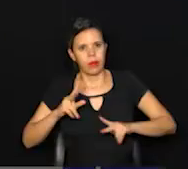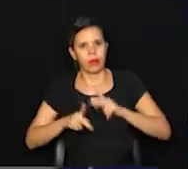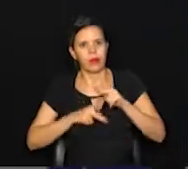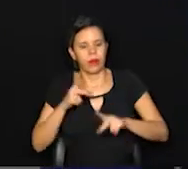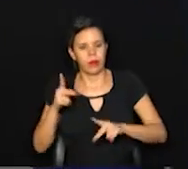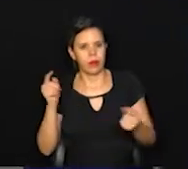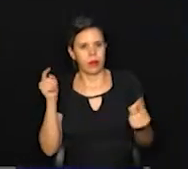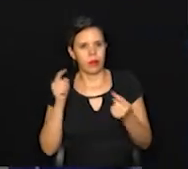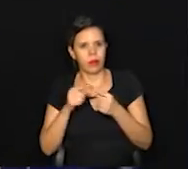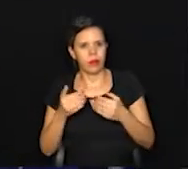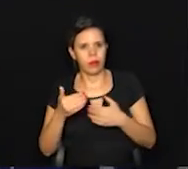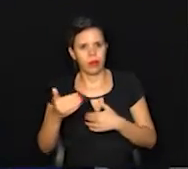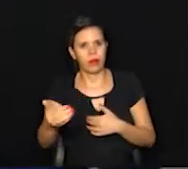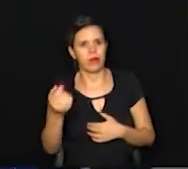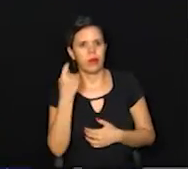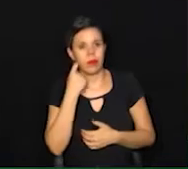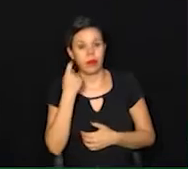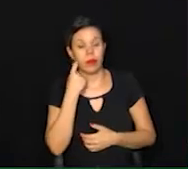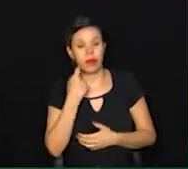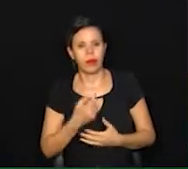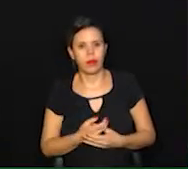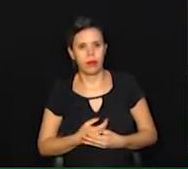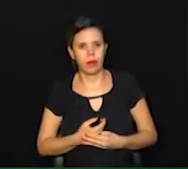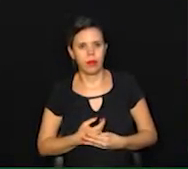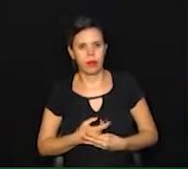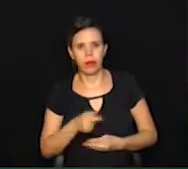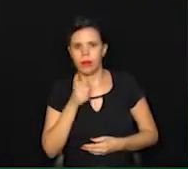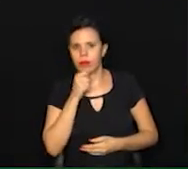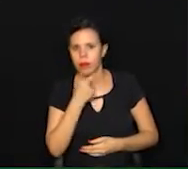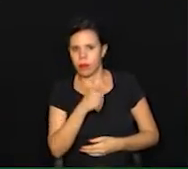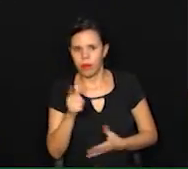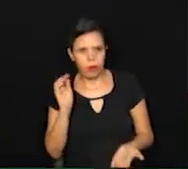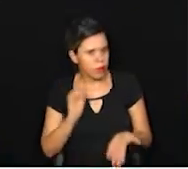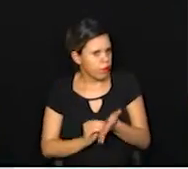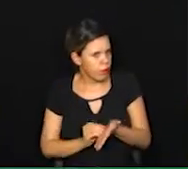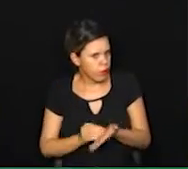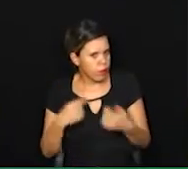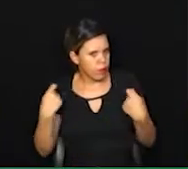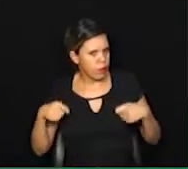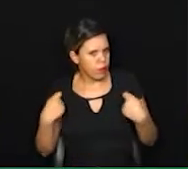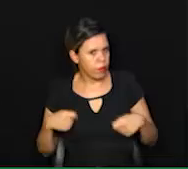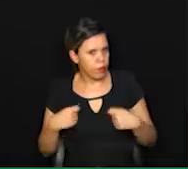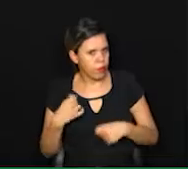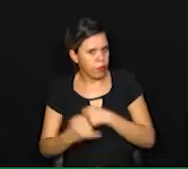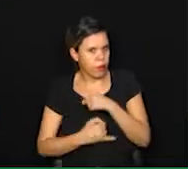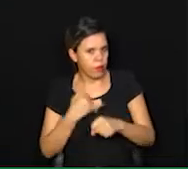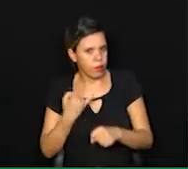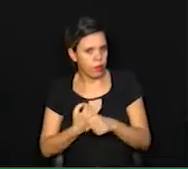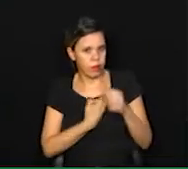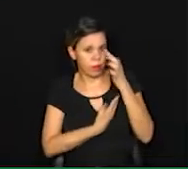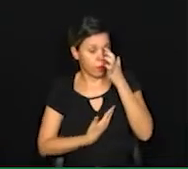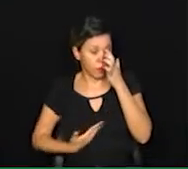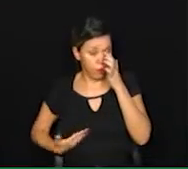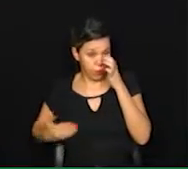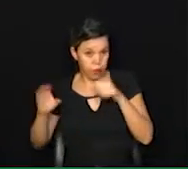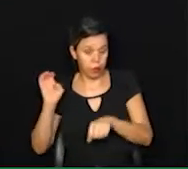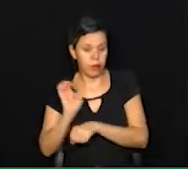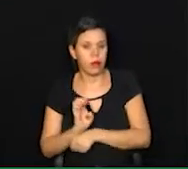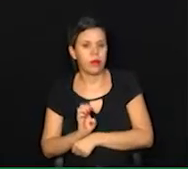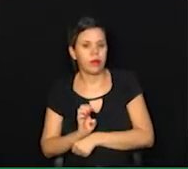público-alvo até a próxima sexta-feira. Quem ainda não agendou precisa acessar o site do governo estadual